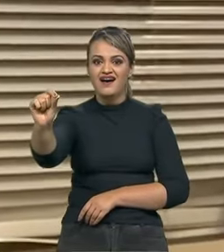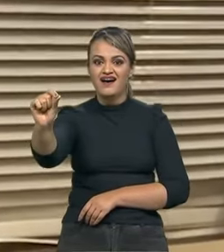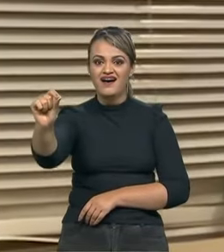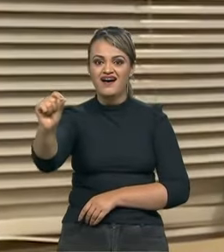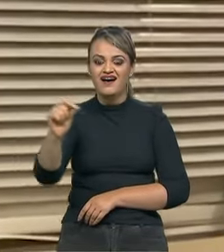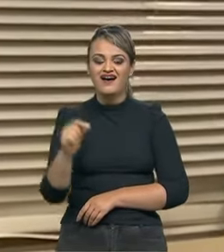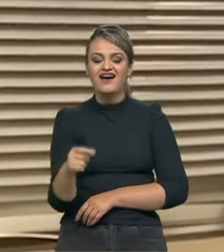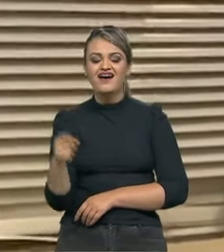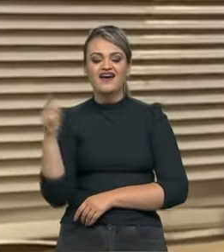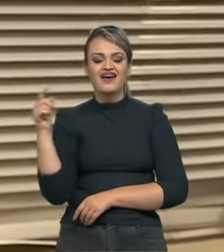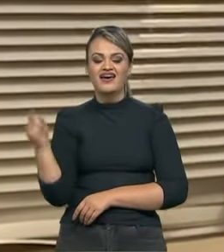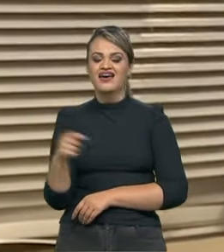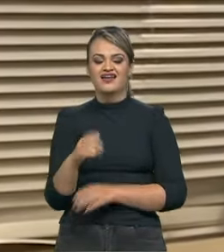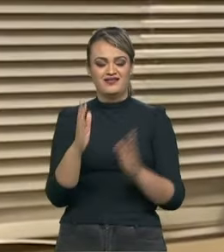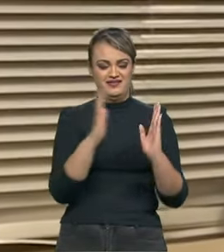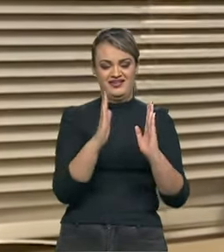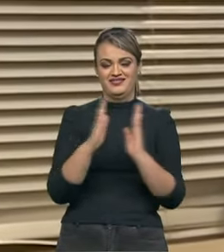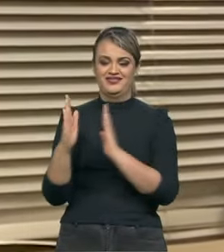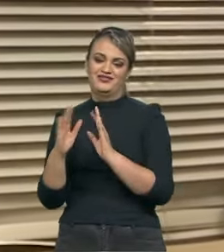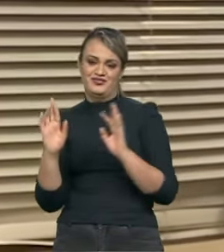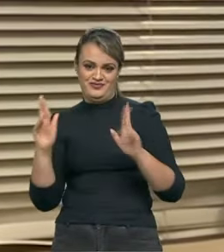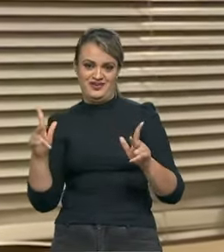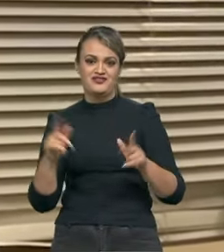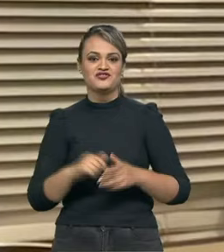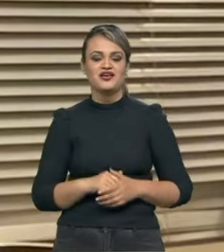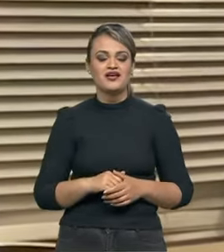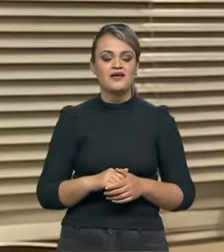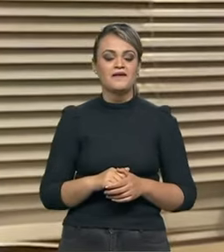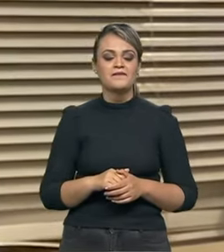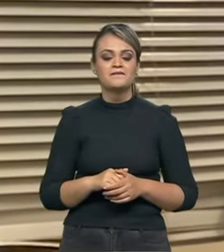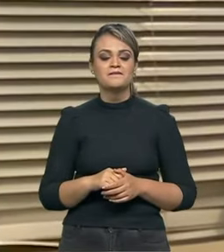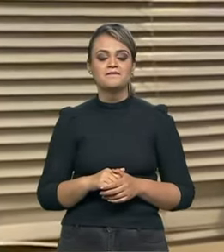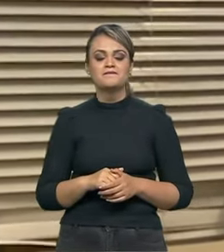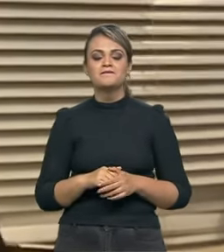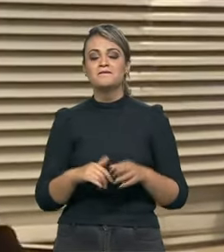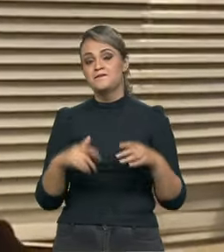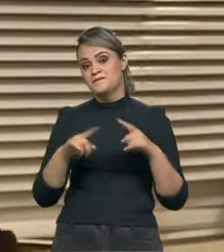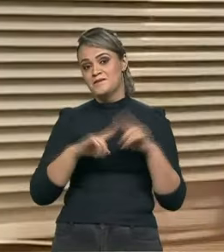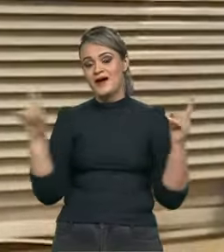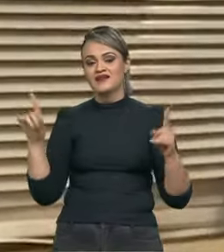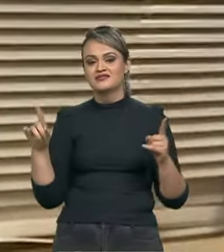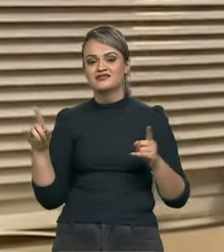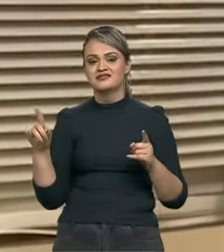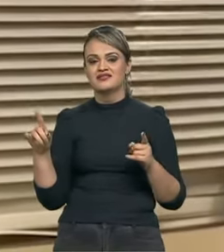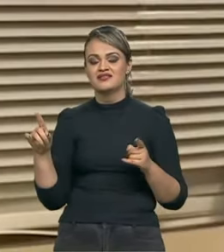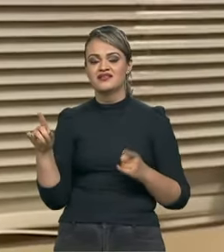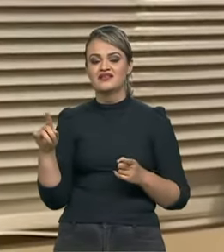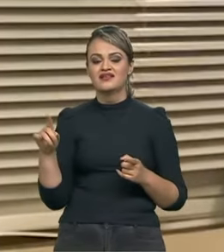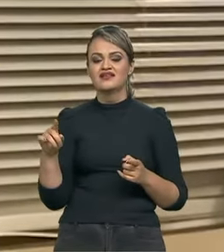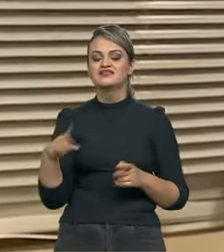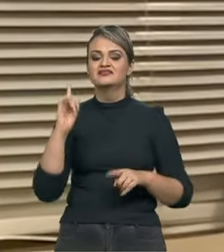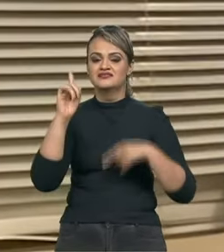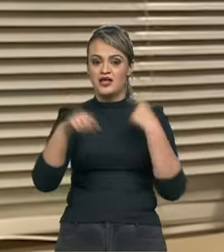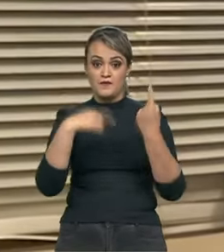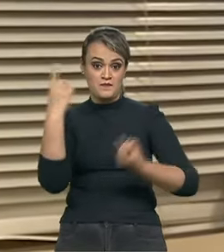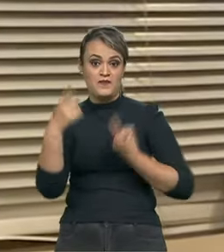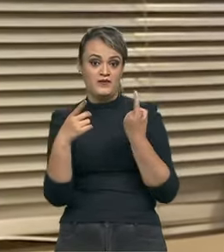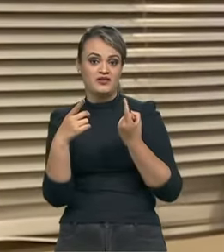Eram duas categorias, né? Mas e assim, depois